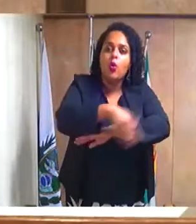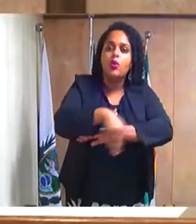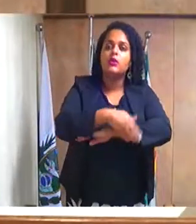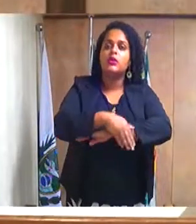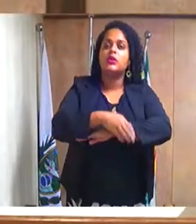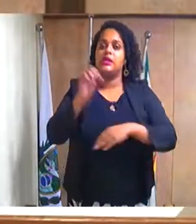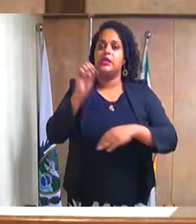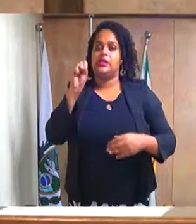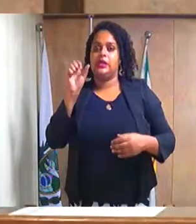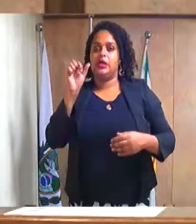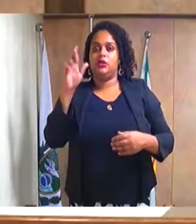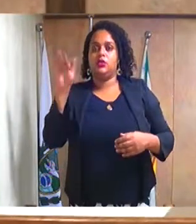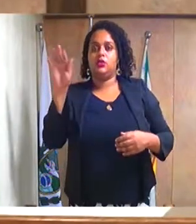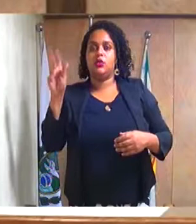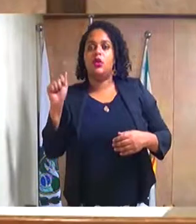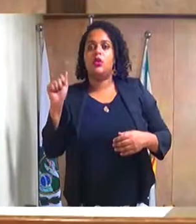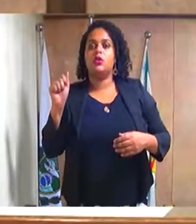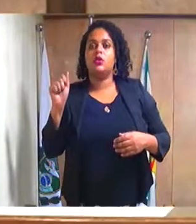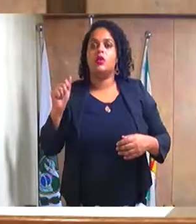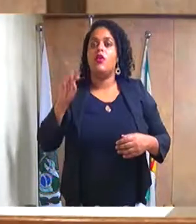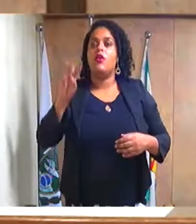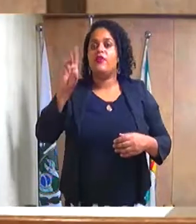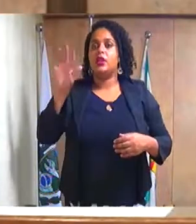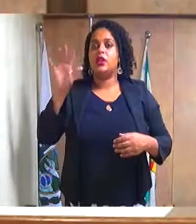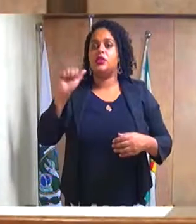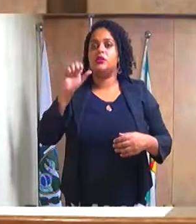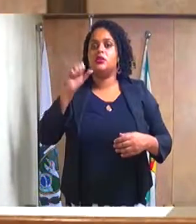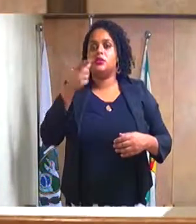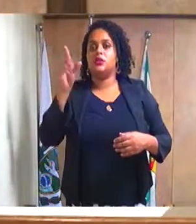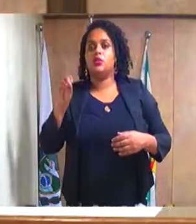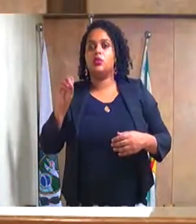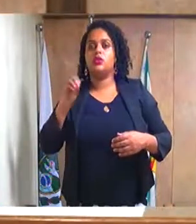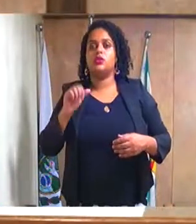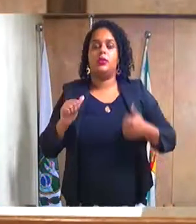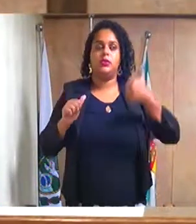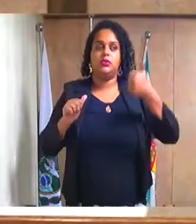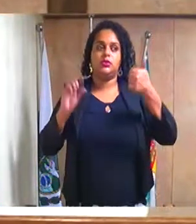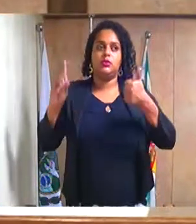Santo Antônio, Santos Dumont, Vila São Luís, primeiro distrito deste município.